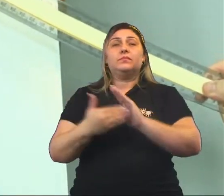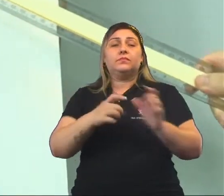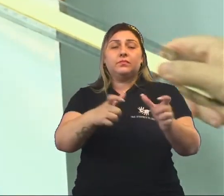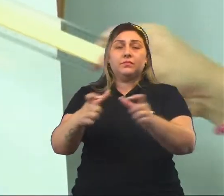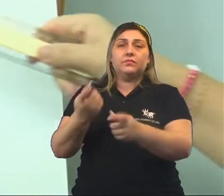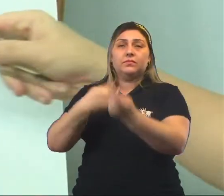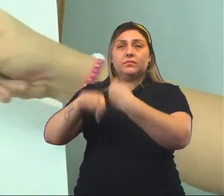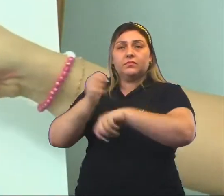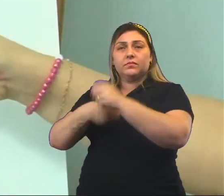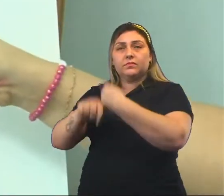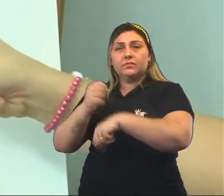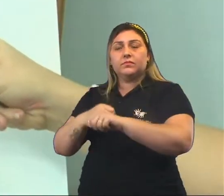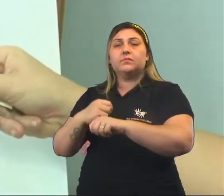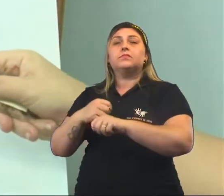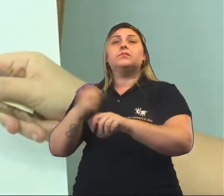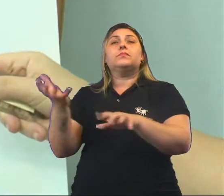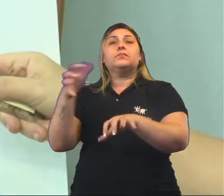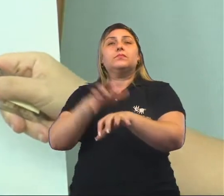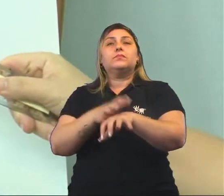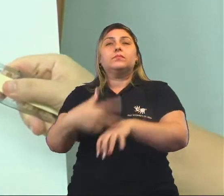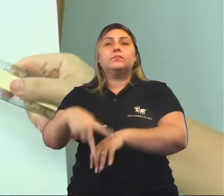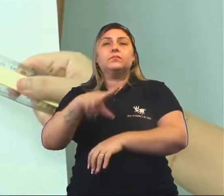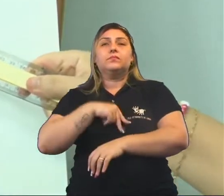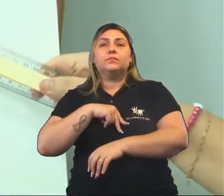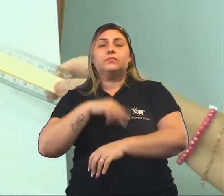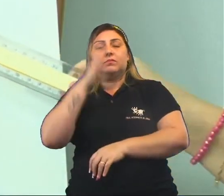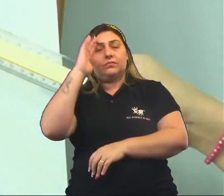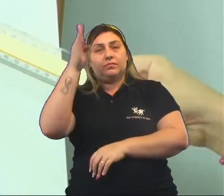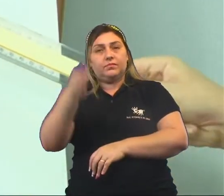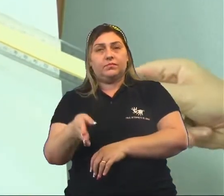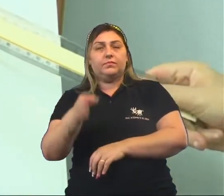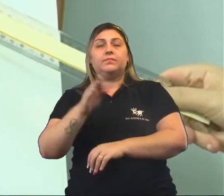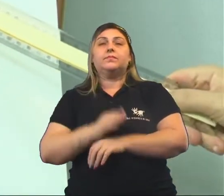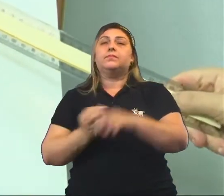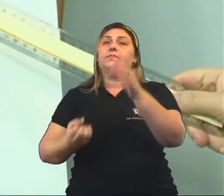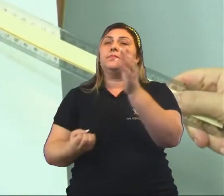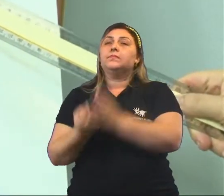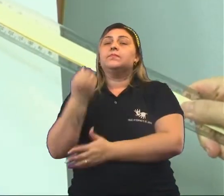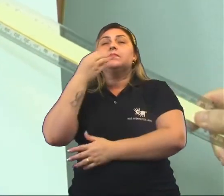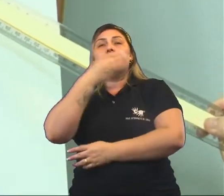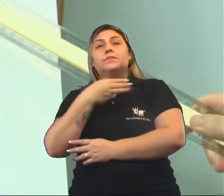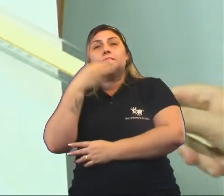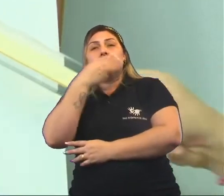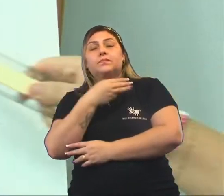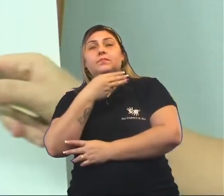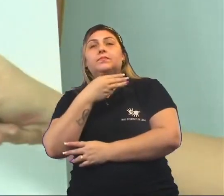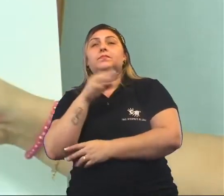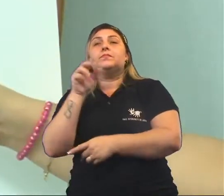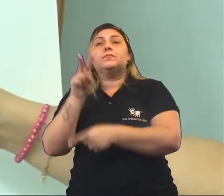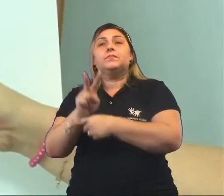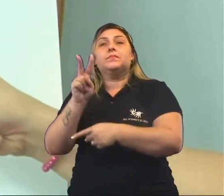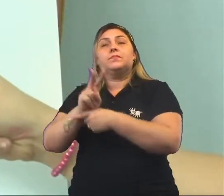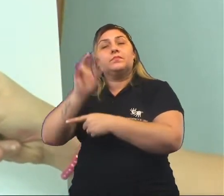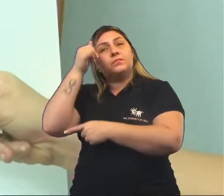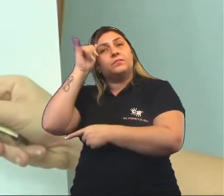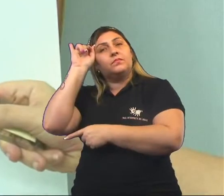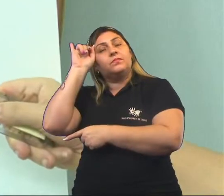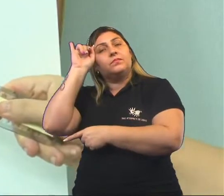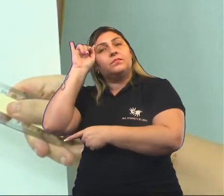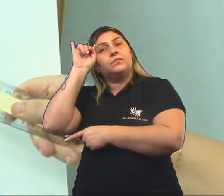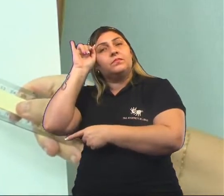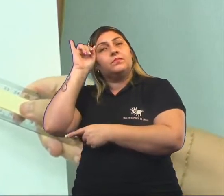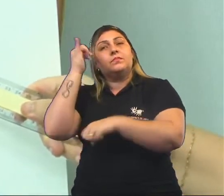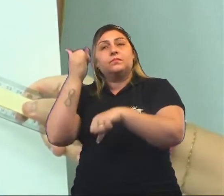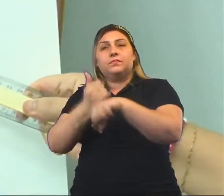econômicas da colônia portuguesa, principalmente na produção do açúcar, na criação de gado e na